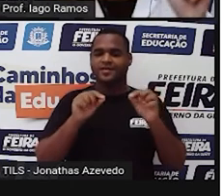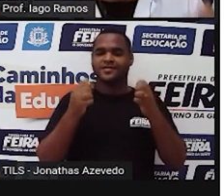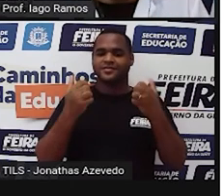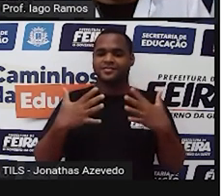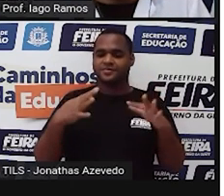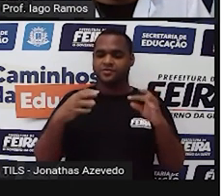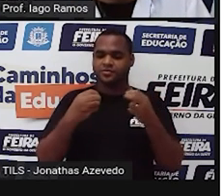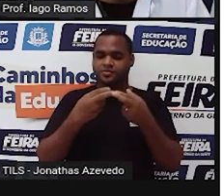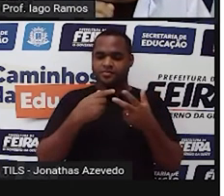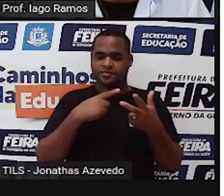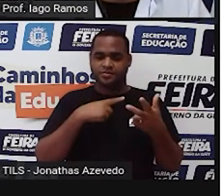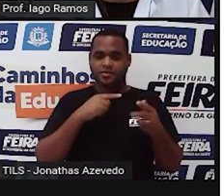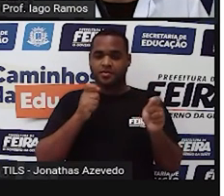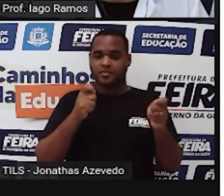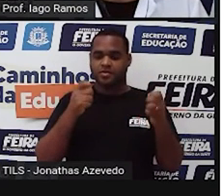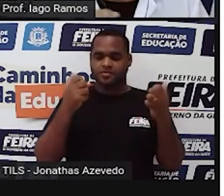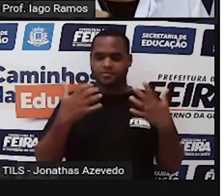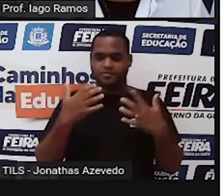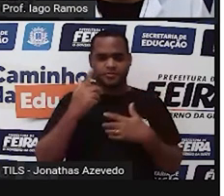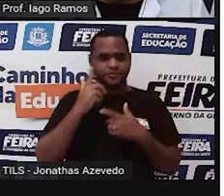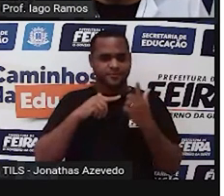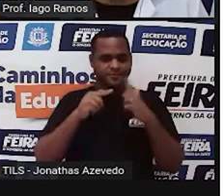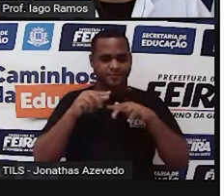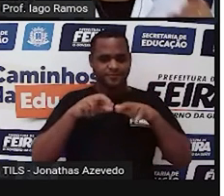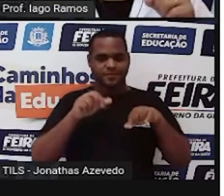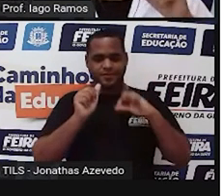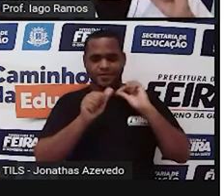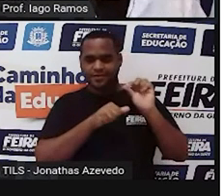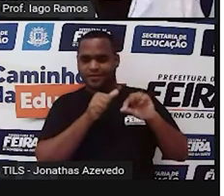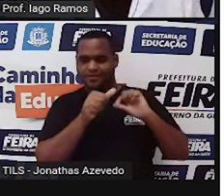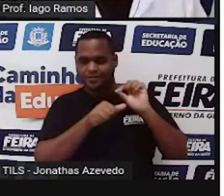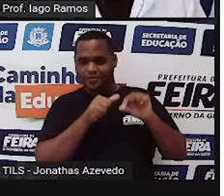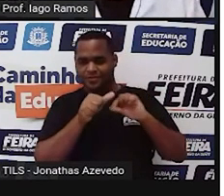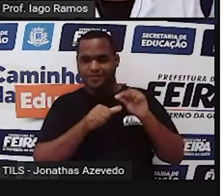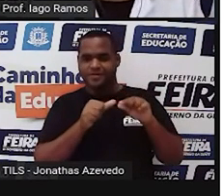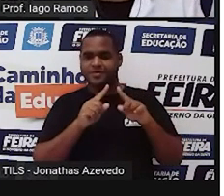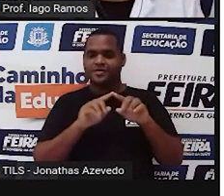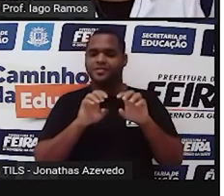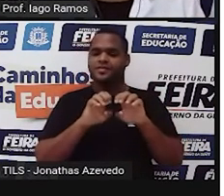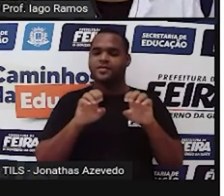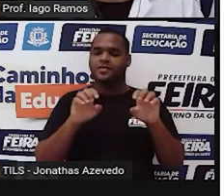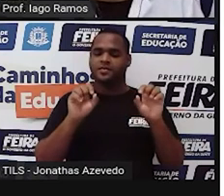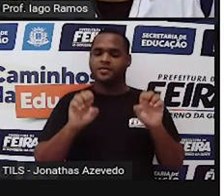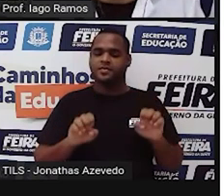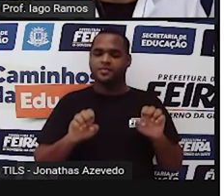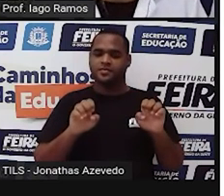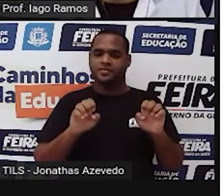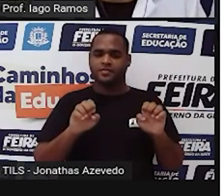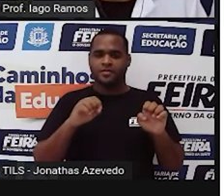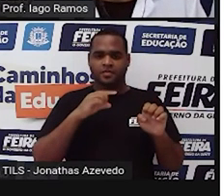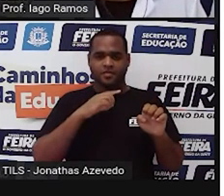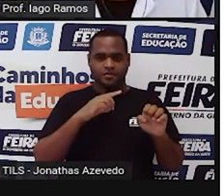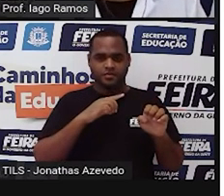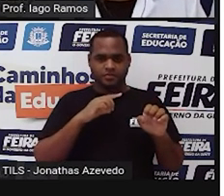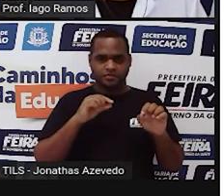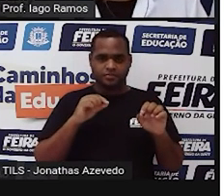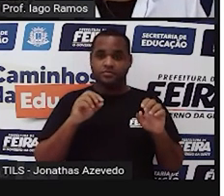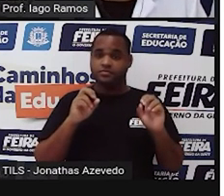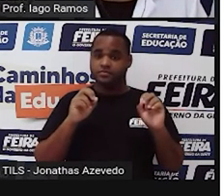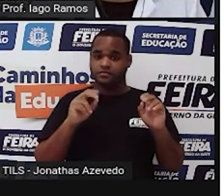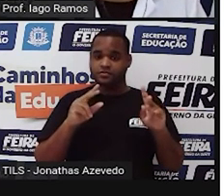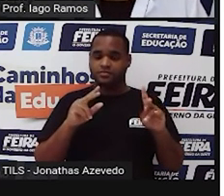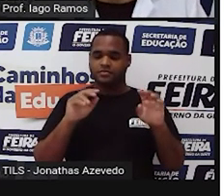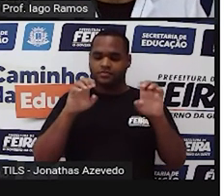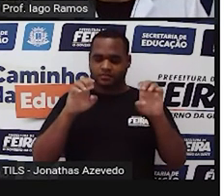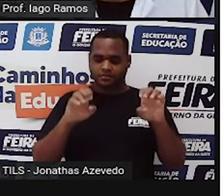através desse esquema a gente consegue fazer essas transformações. E o esquema que eu trouxe na aula foi esse, Olha só